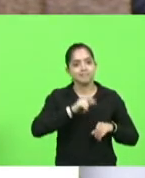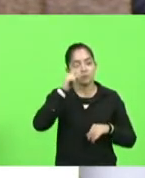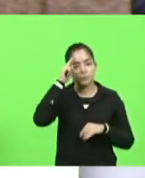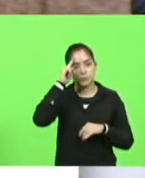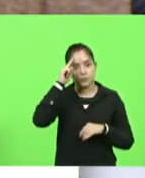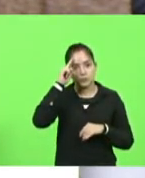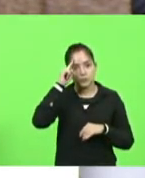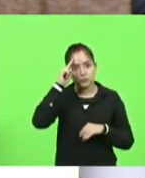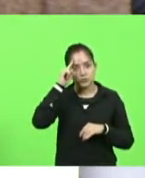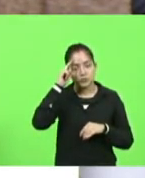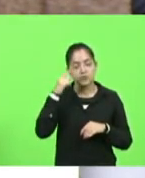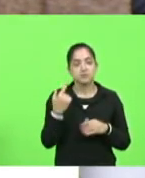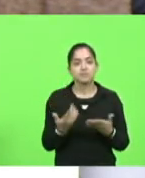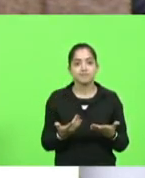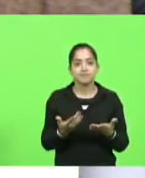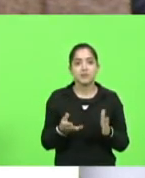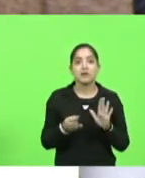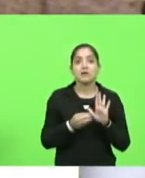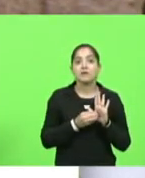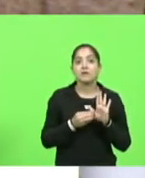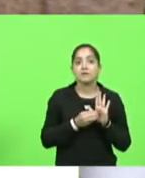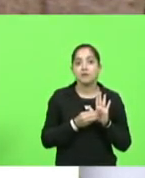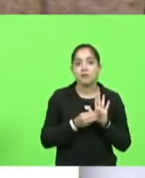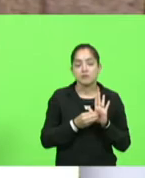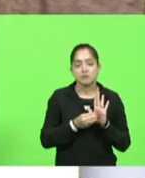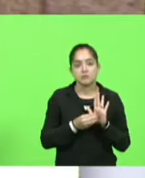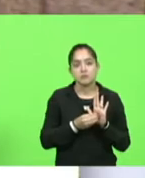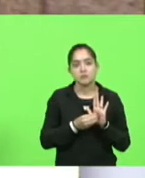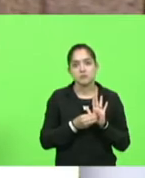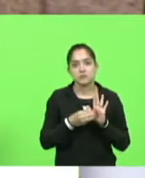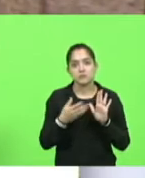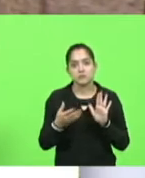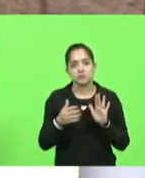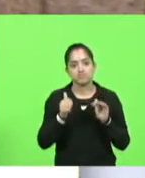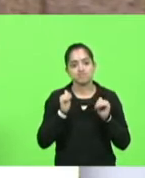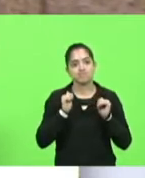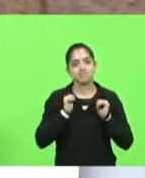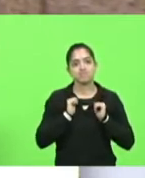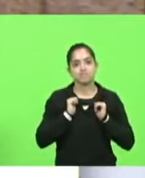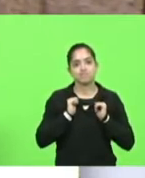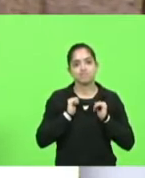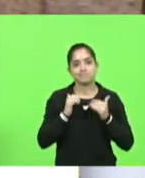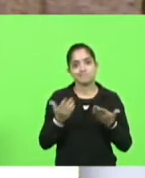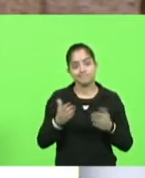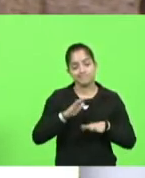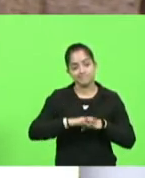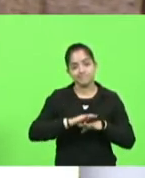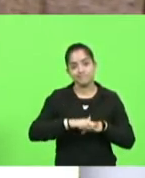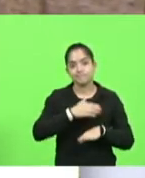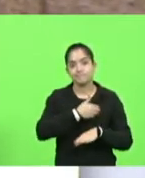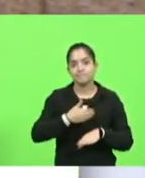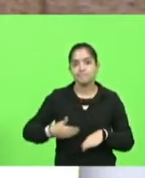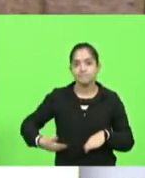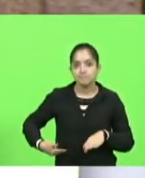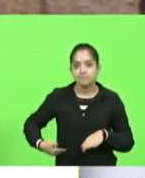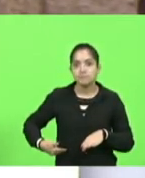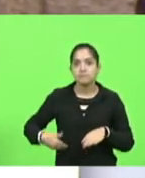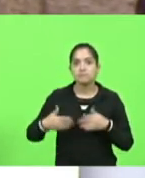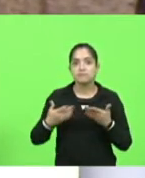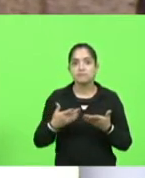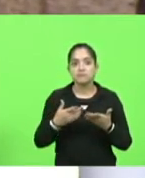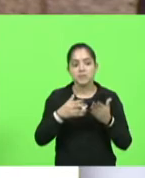pela falta pela inação pela omissão do governo do Estado em tomar